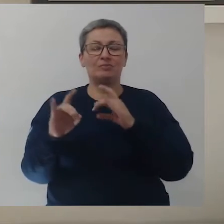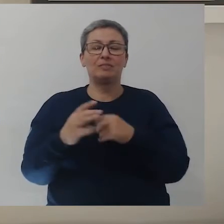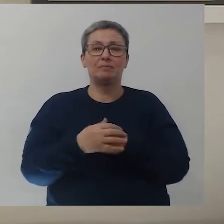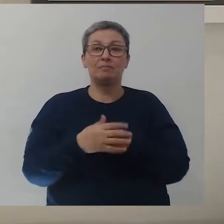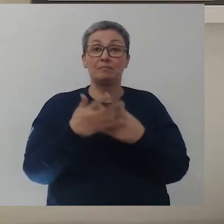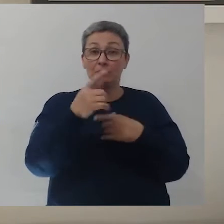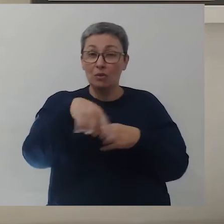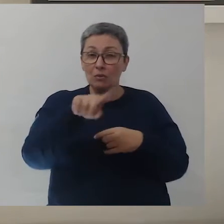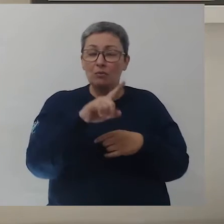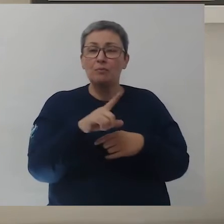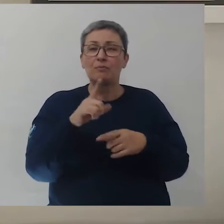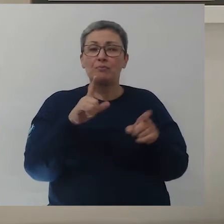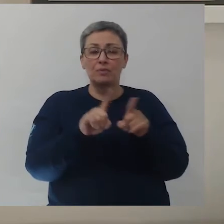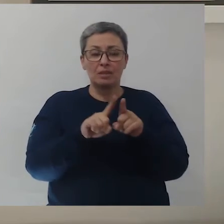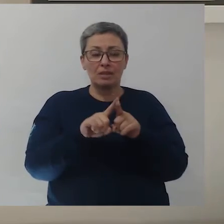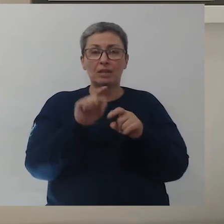dia.